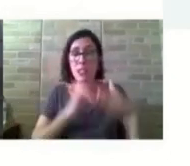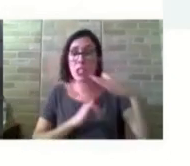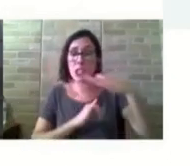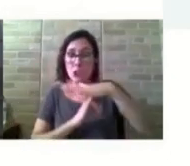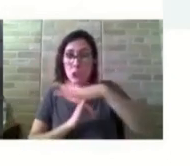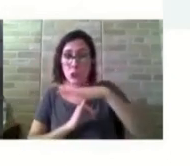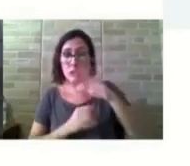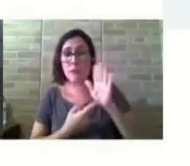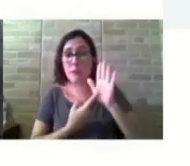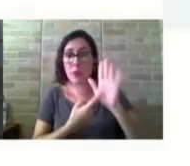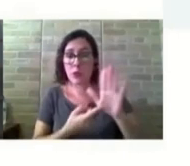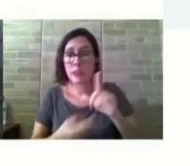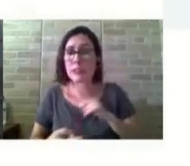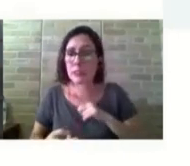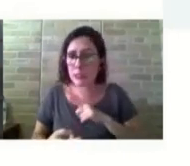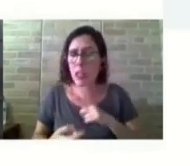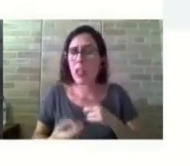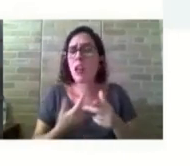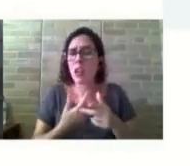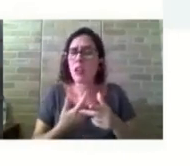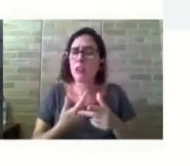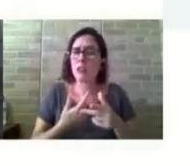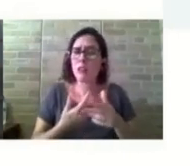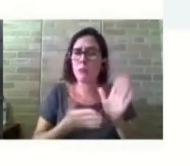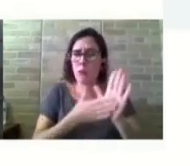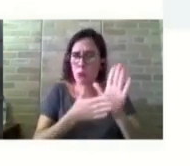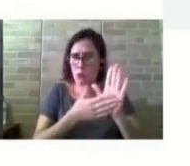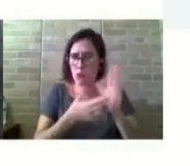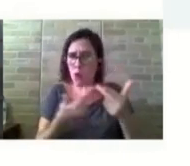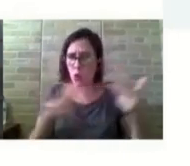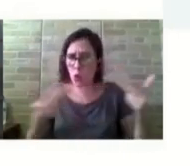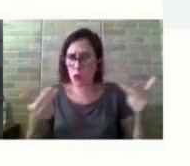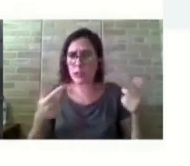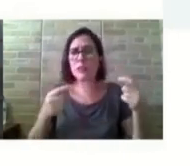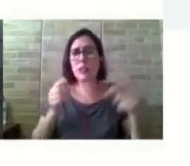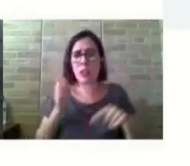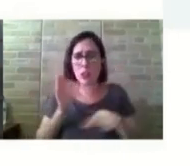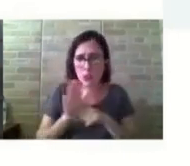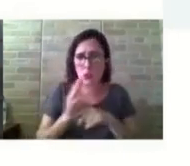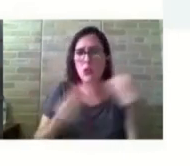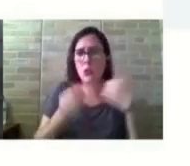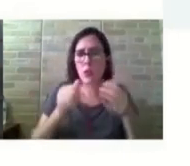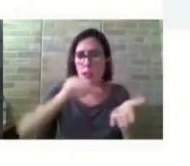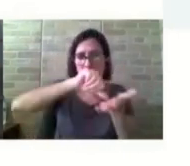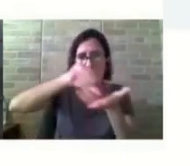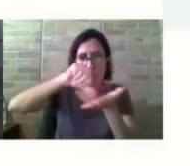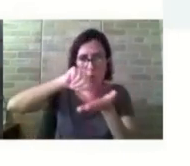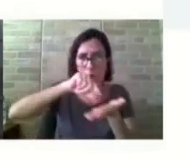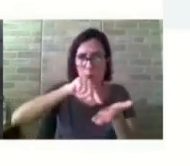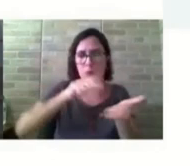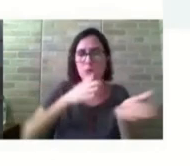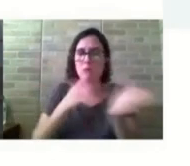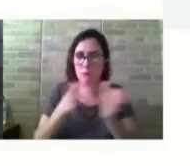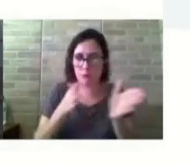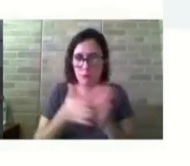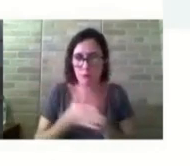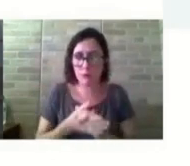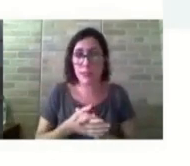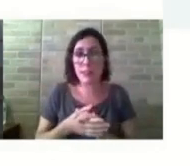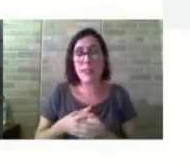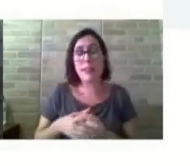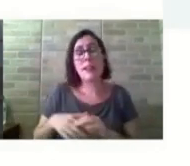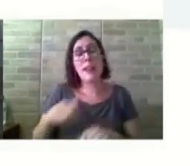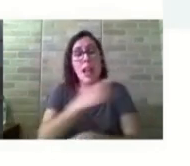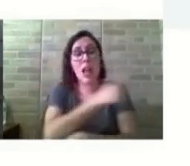elementos que contribuem para a condição de acessibilidade dos seus campos. Os alunos com deficiência física têm sido mais